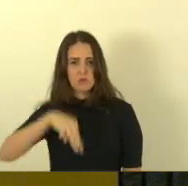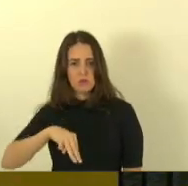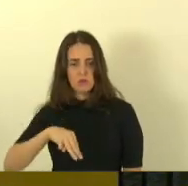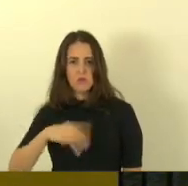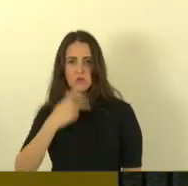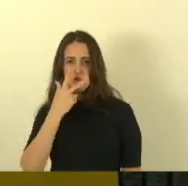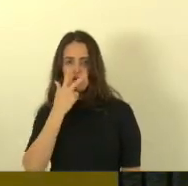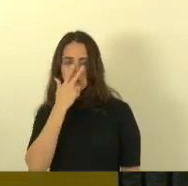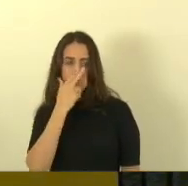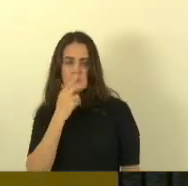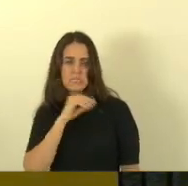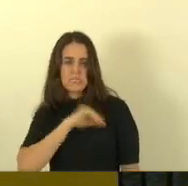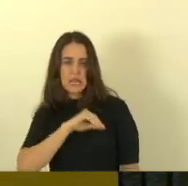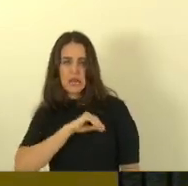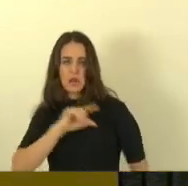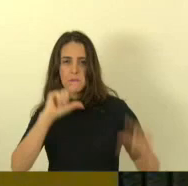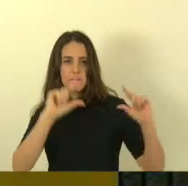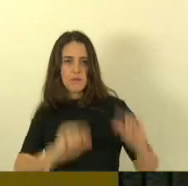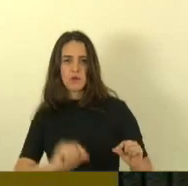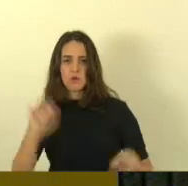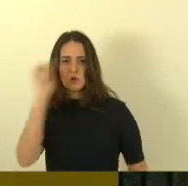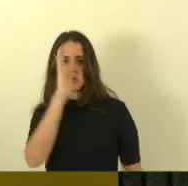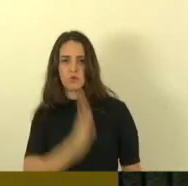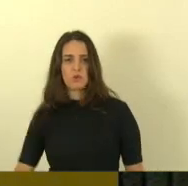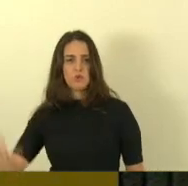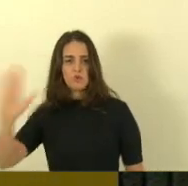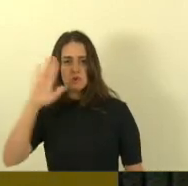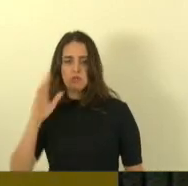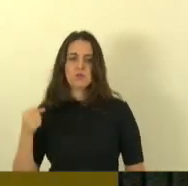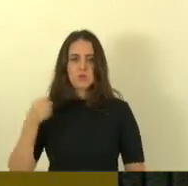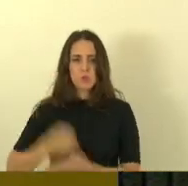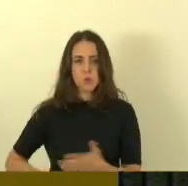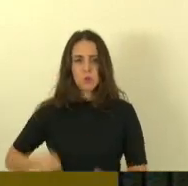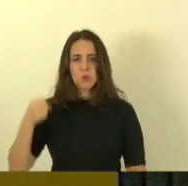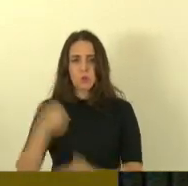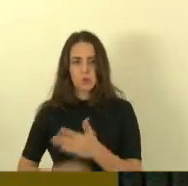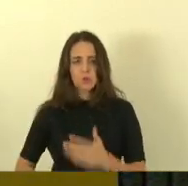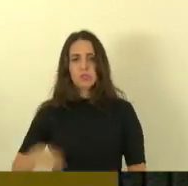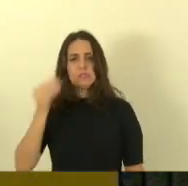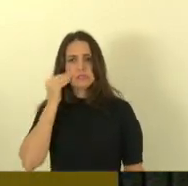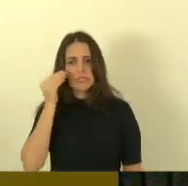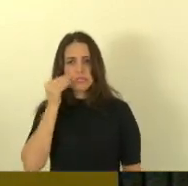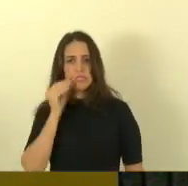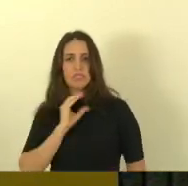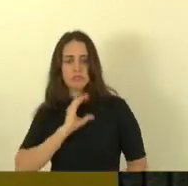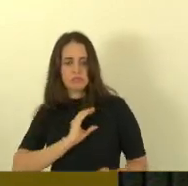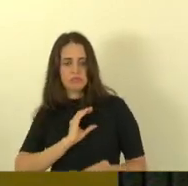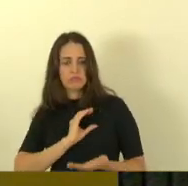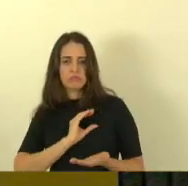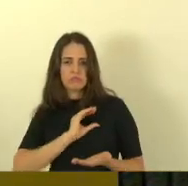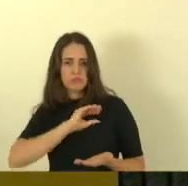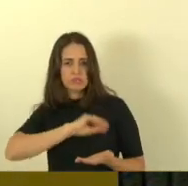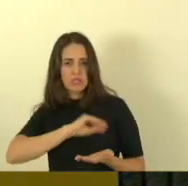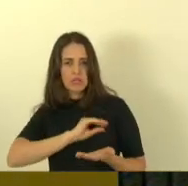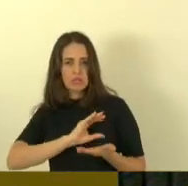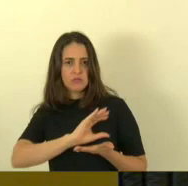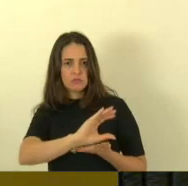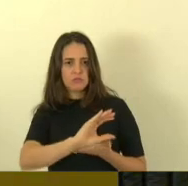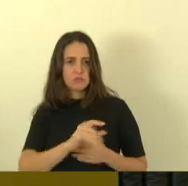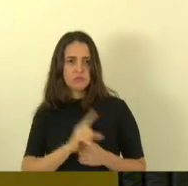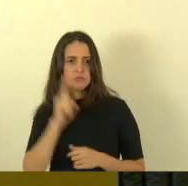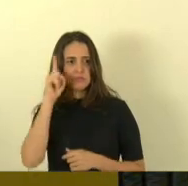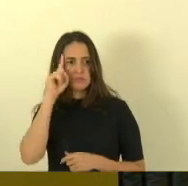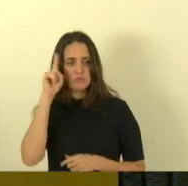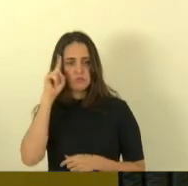valorizada do Brasil que luta há muitos anos por uma justa valorização também e que todos os dias tem